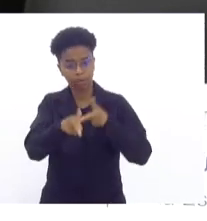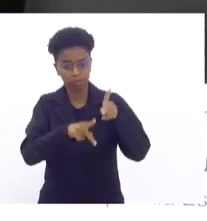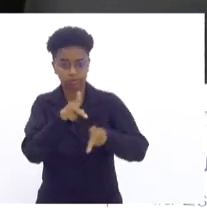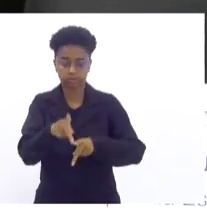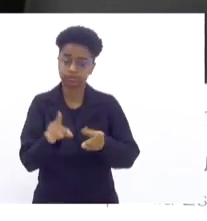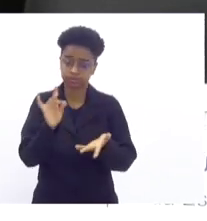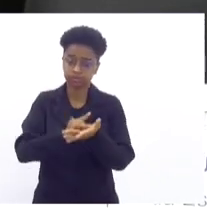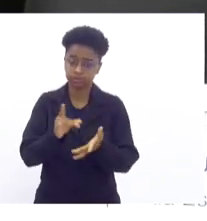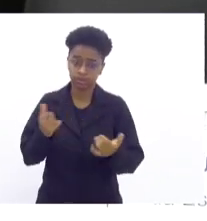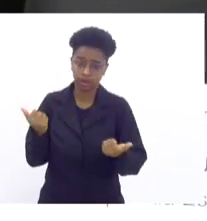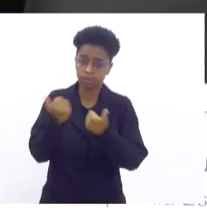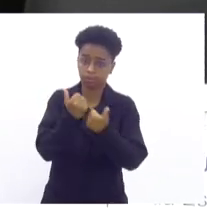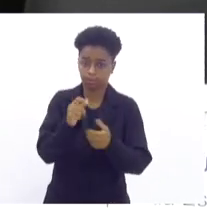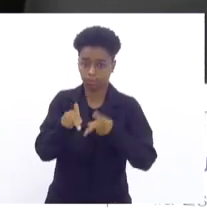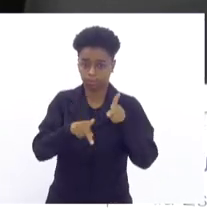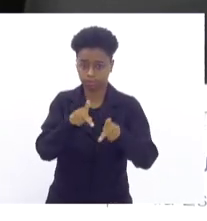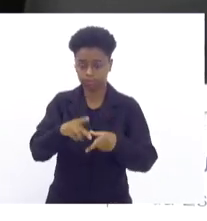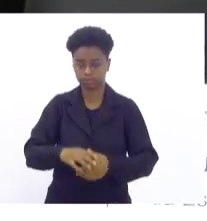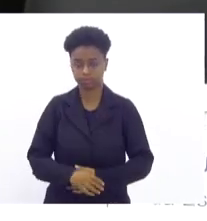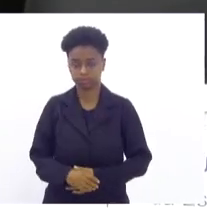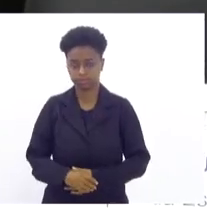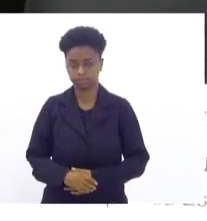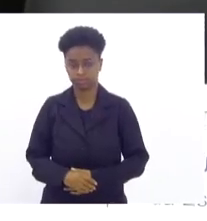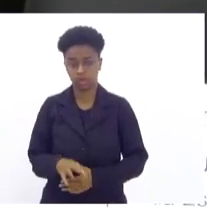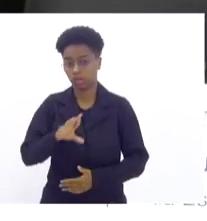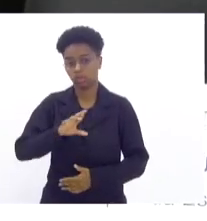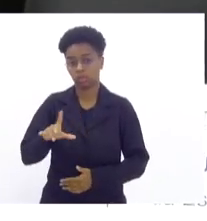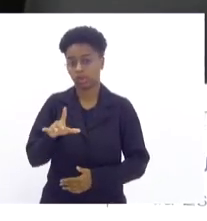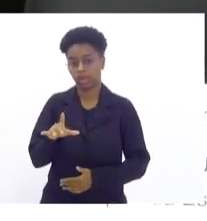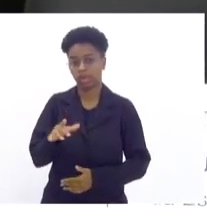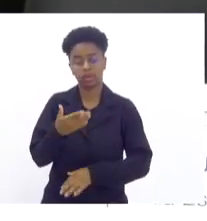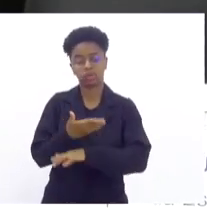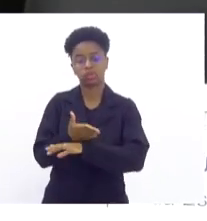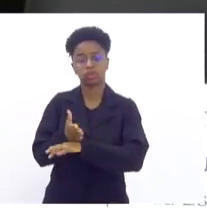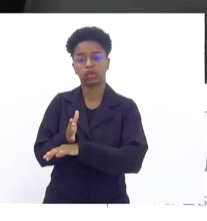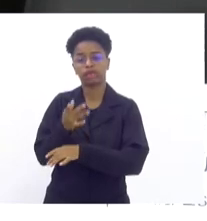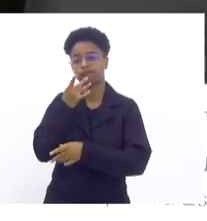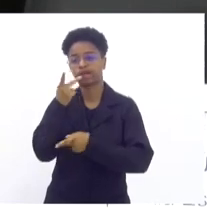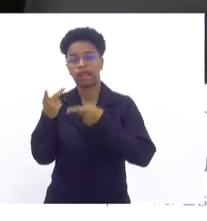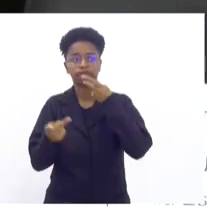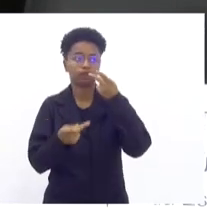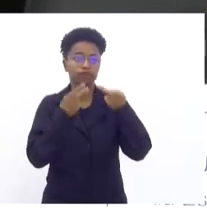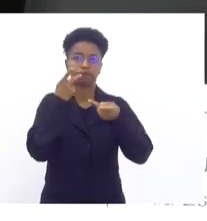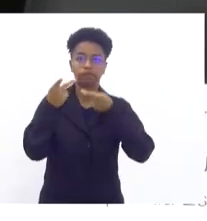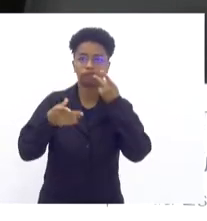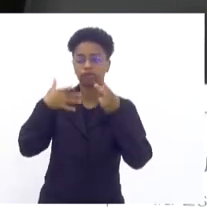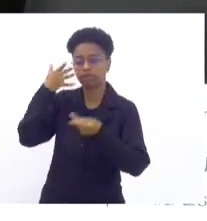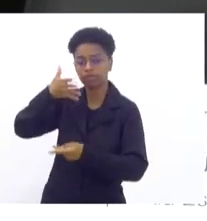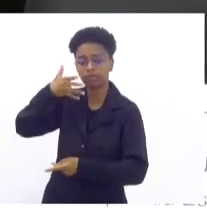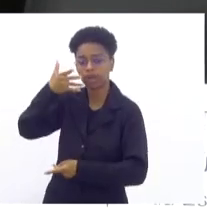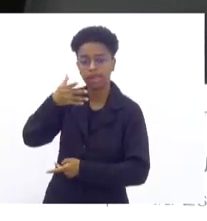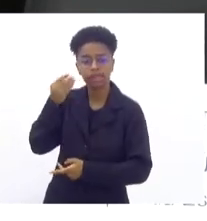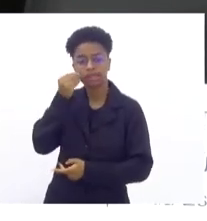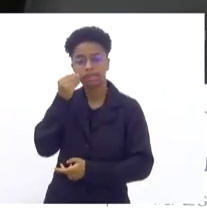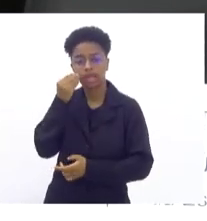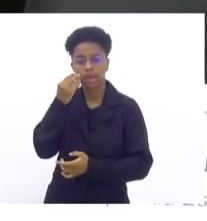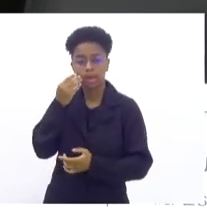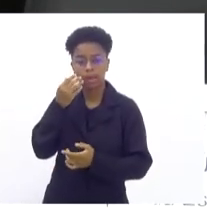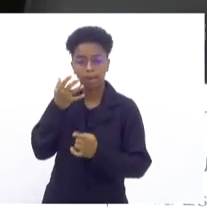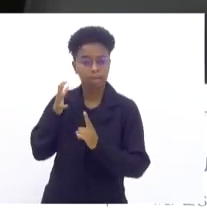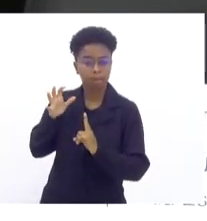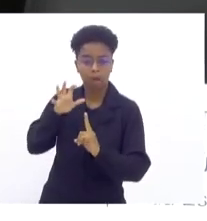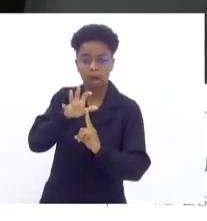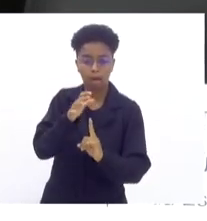mostrar que está do lado da população. Simplesmente ficar o tempo inteiro lá falando, fazendo discurso para amedrontar a nossa tropa.